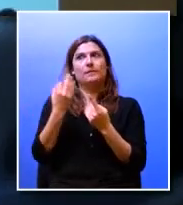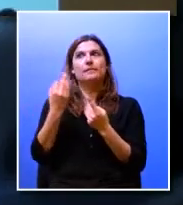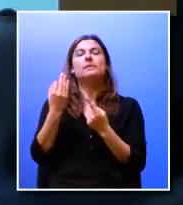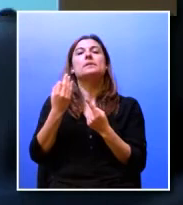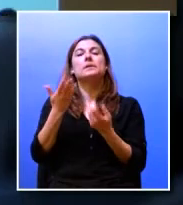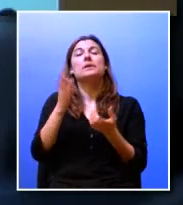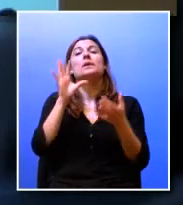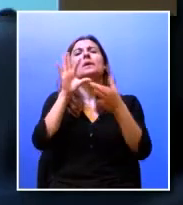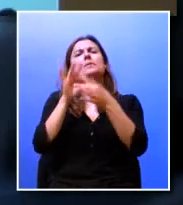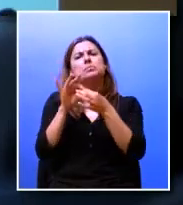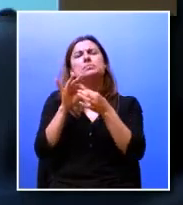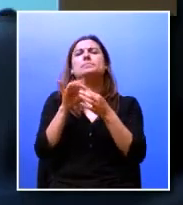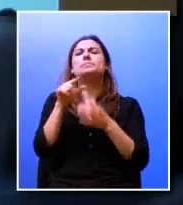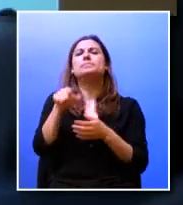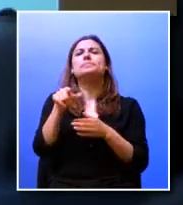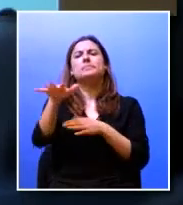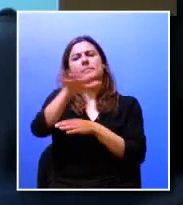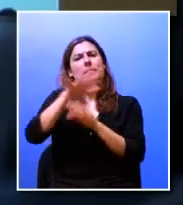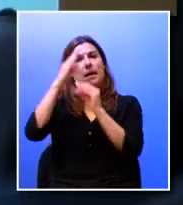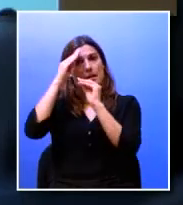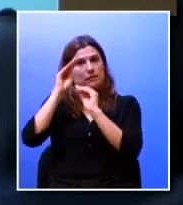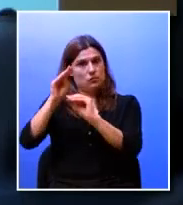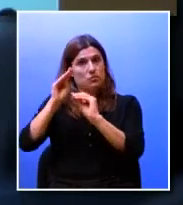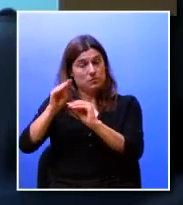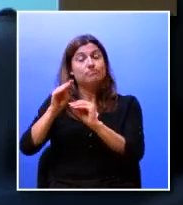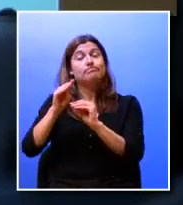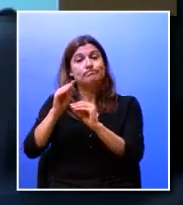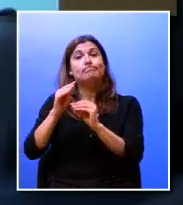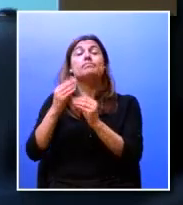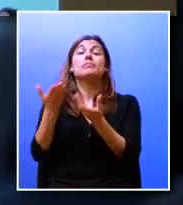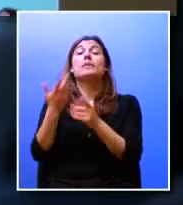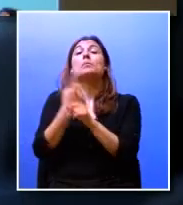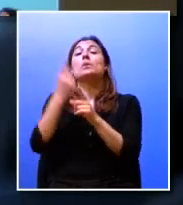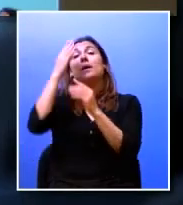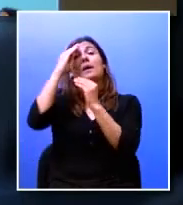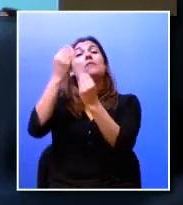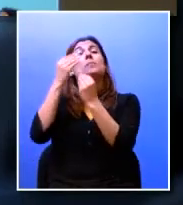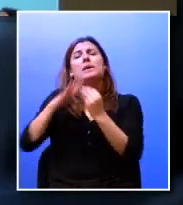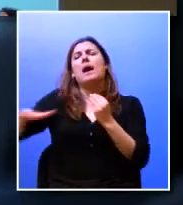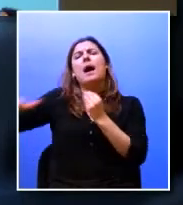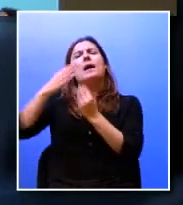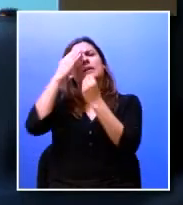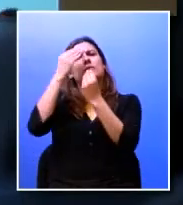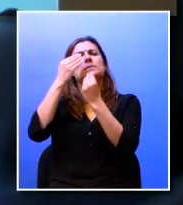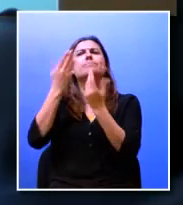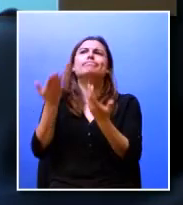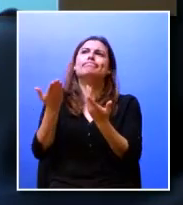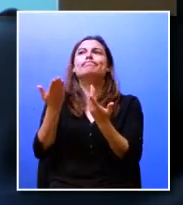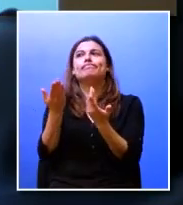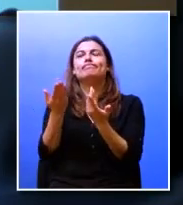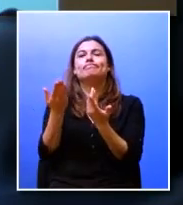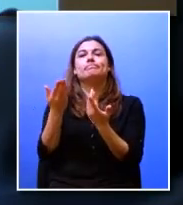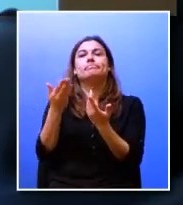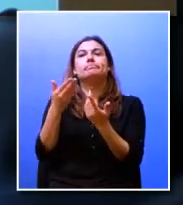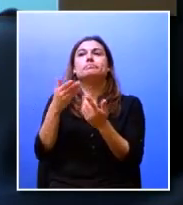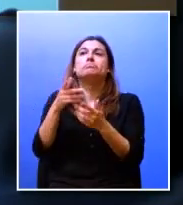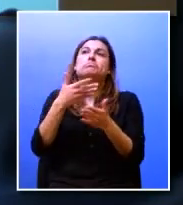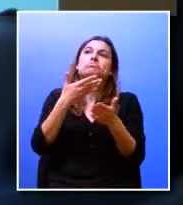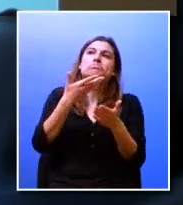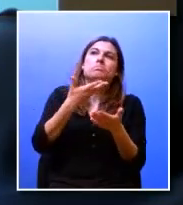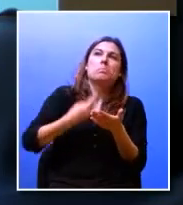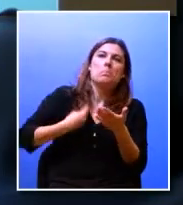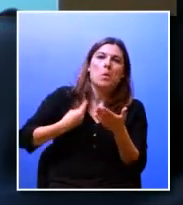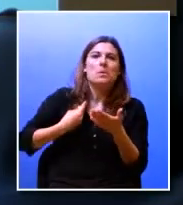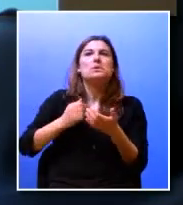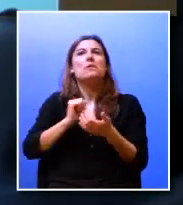relativamente à formação porque de facto a formação no fim independentemente das preocupações que